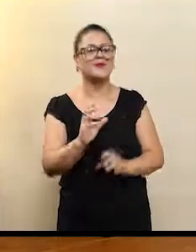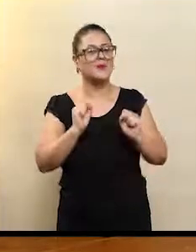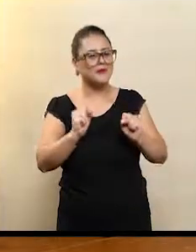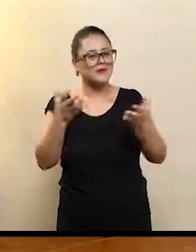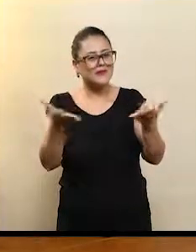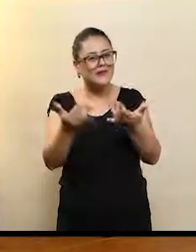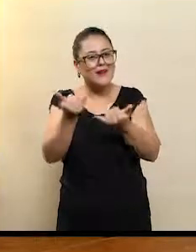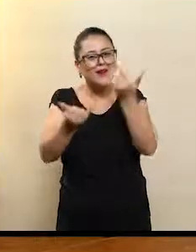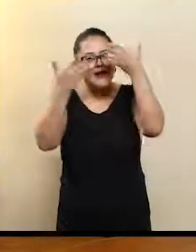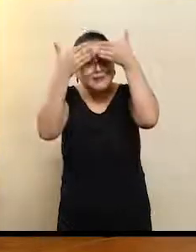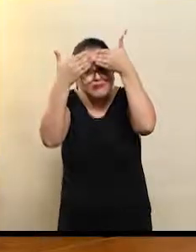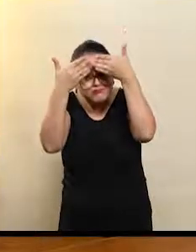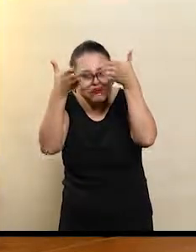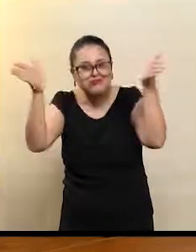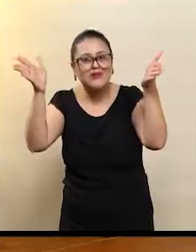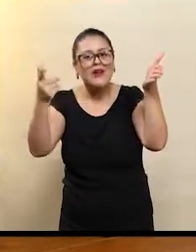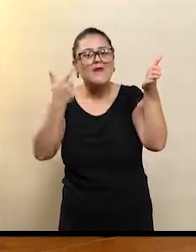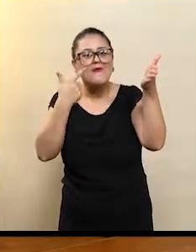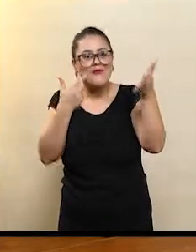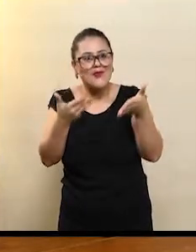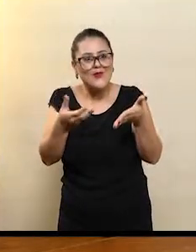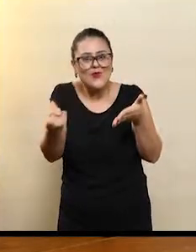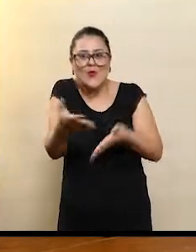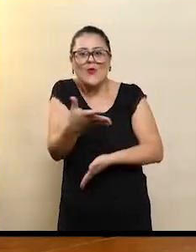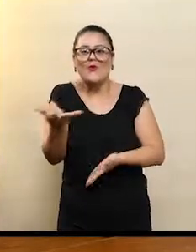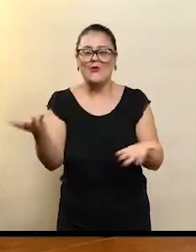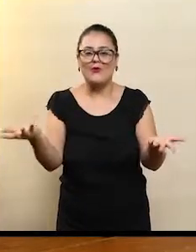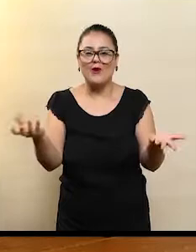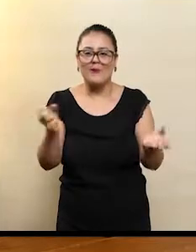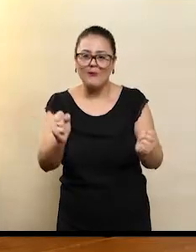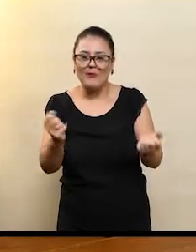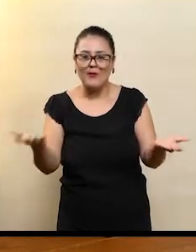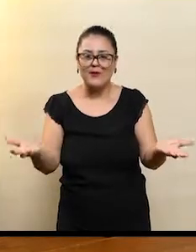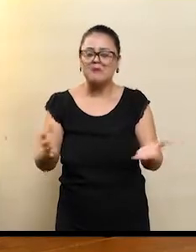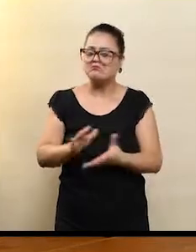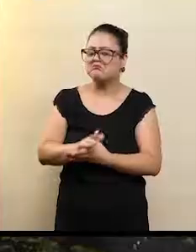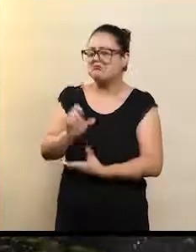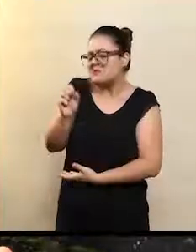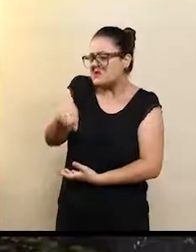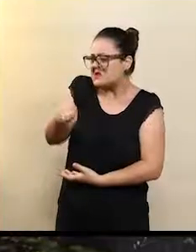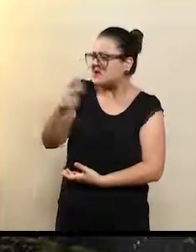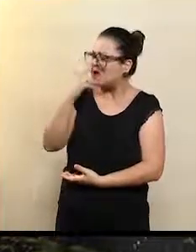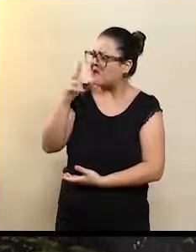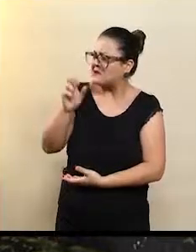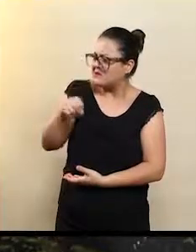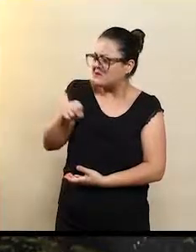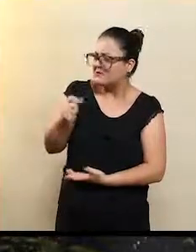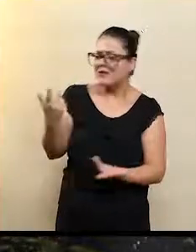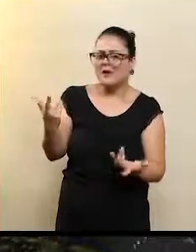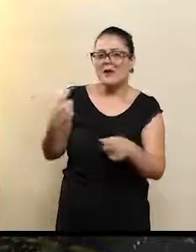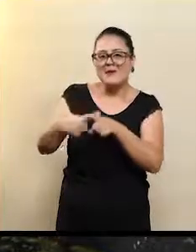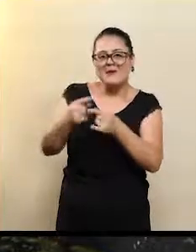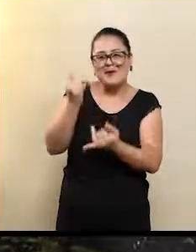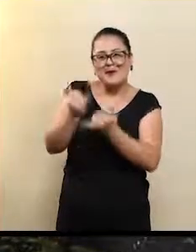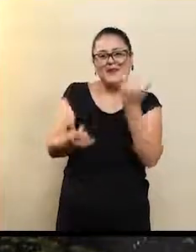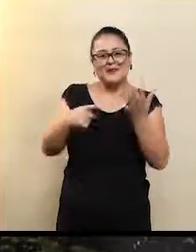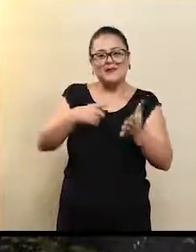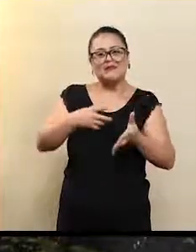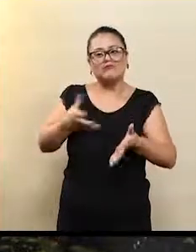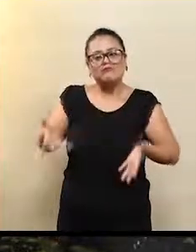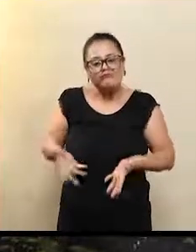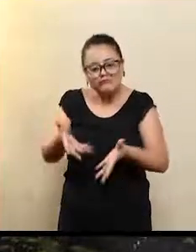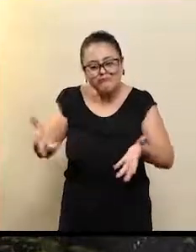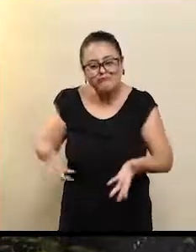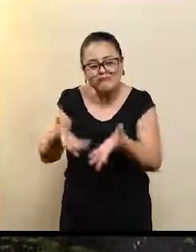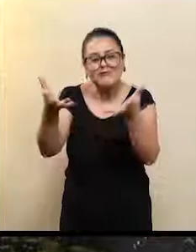abrindo os olhos para essa... Eu acho que sim, eu acho que sim, né? Quer dizer, isso mostra realmente uma iniciativa aí de colocar esse